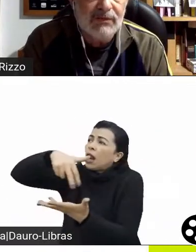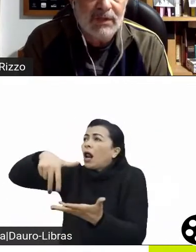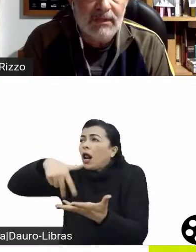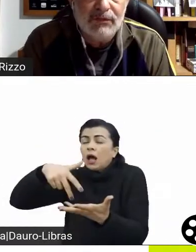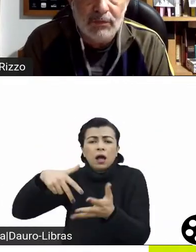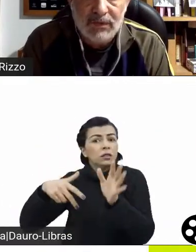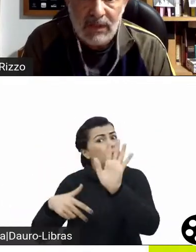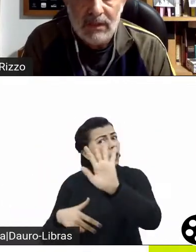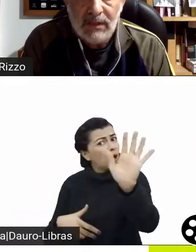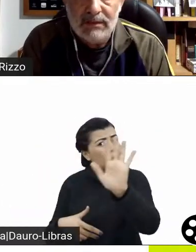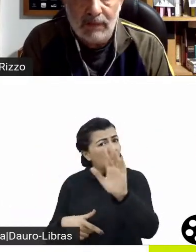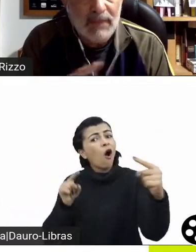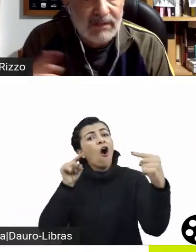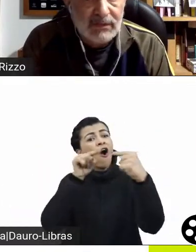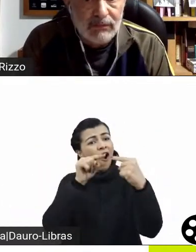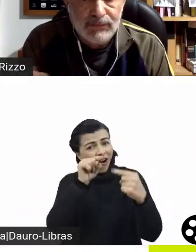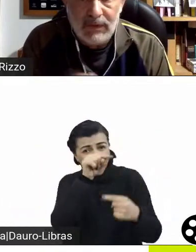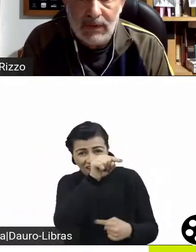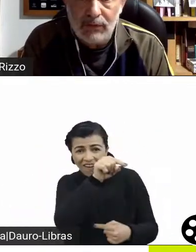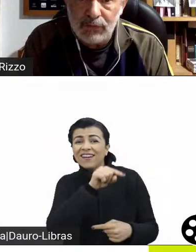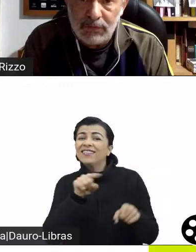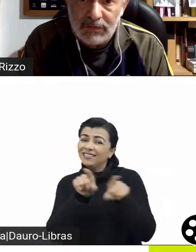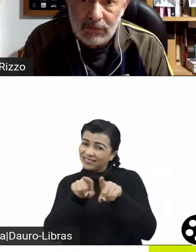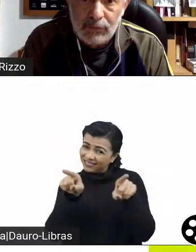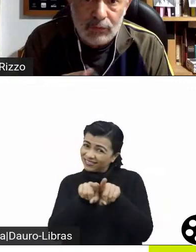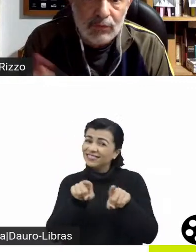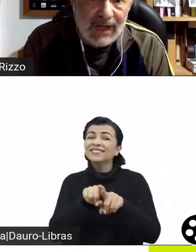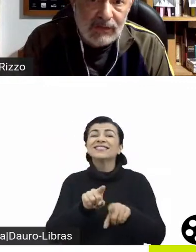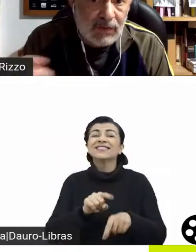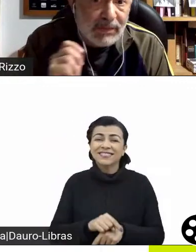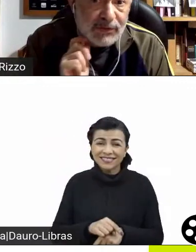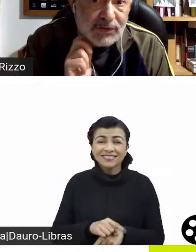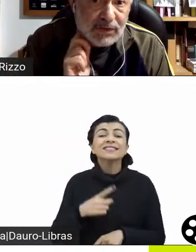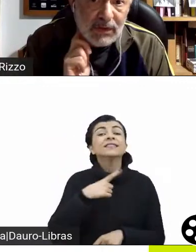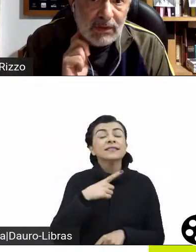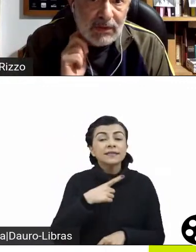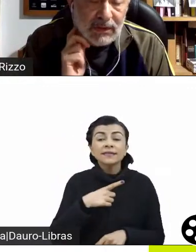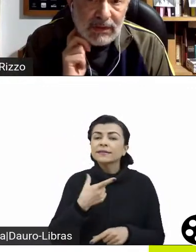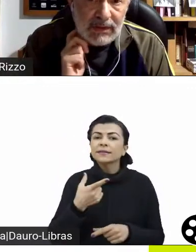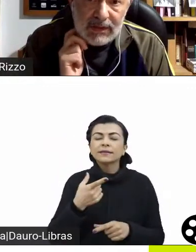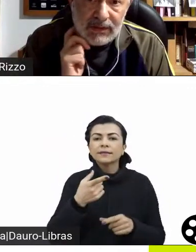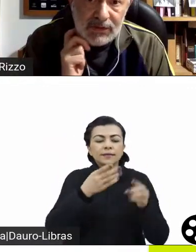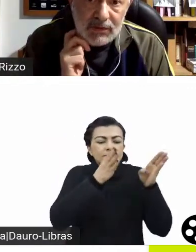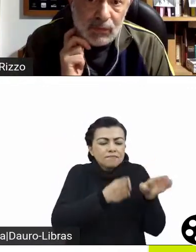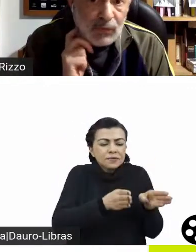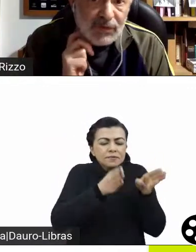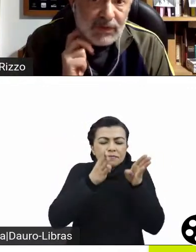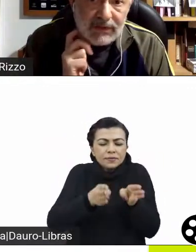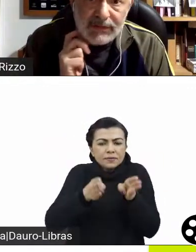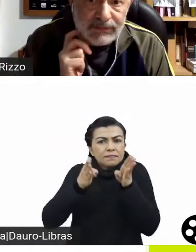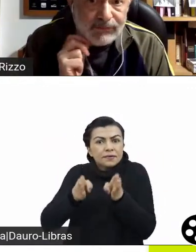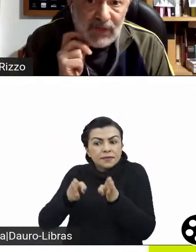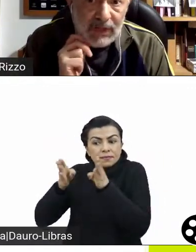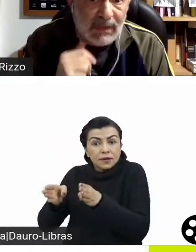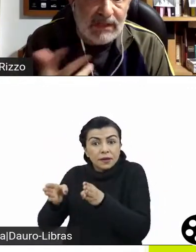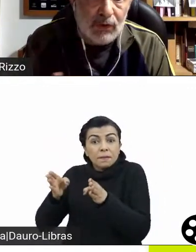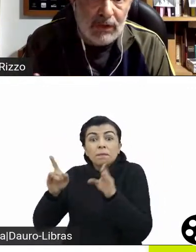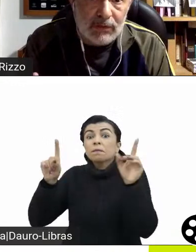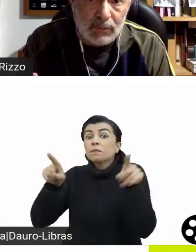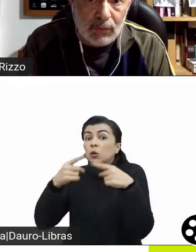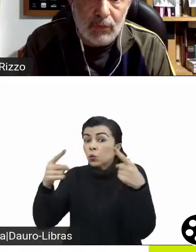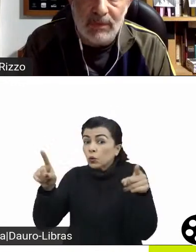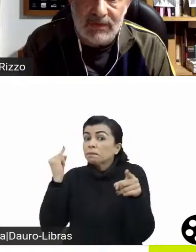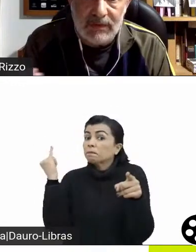musicais são aqueles filmes que também são os filmes que são estruturados a partir de músicas. Sei lá,